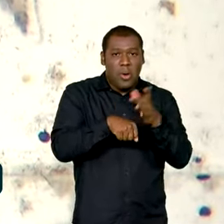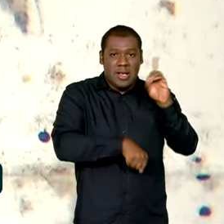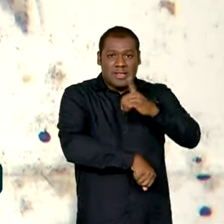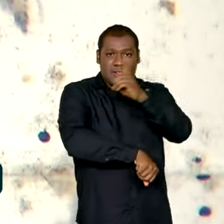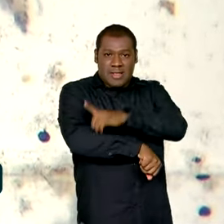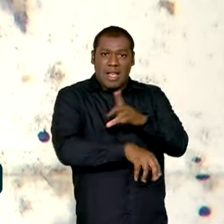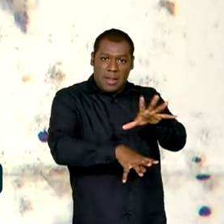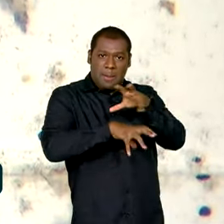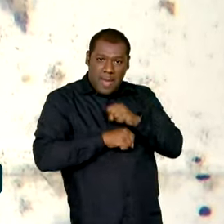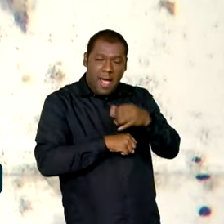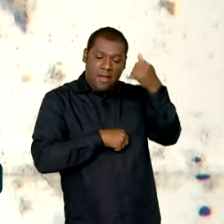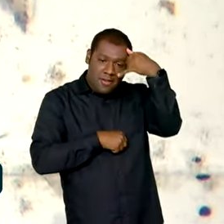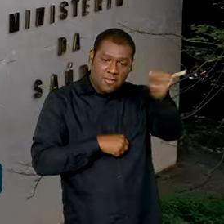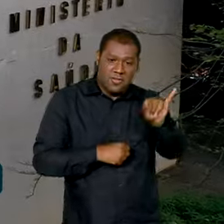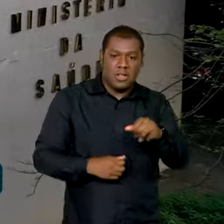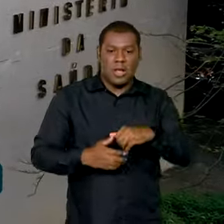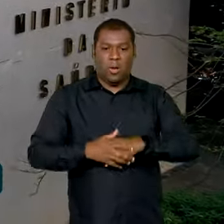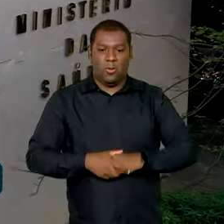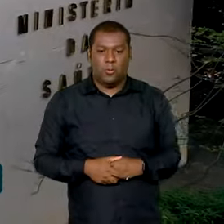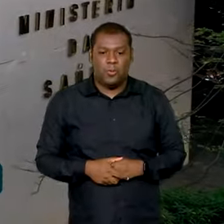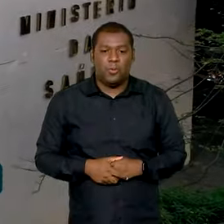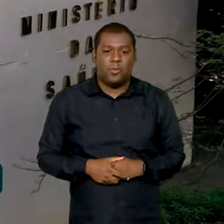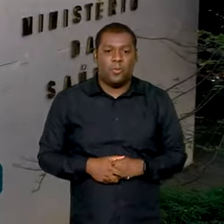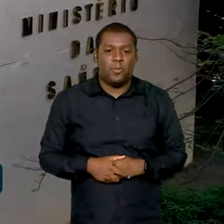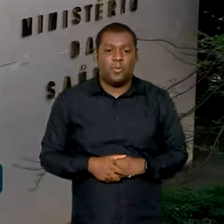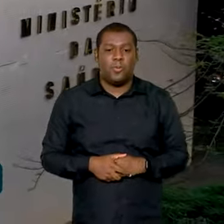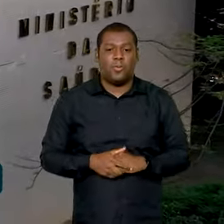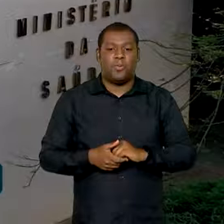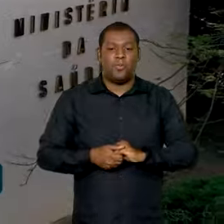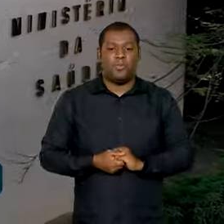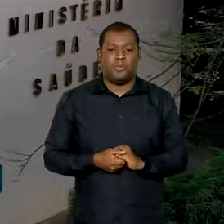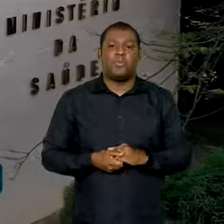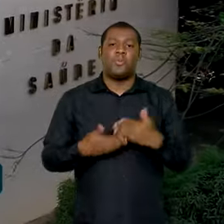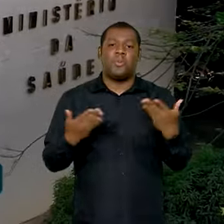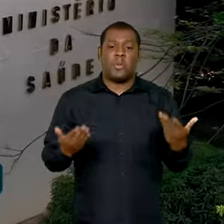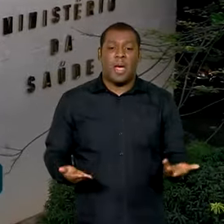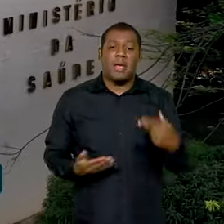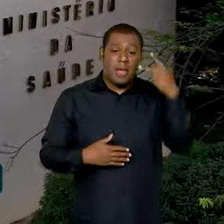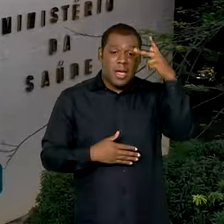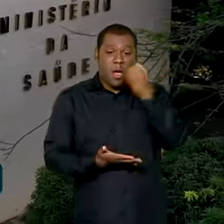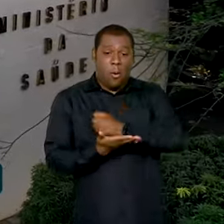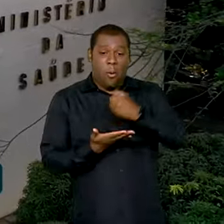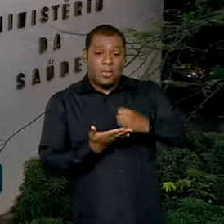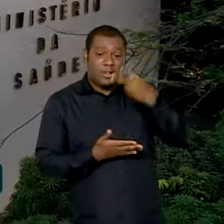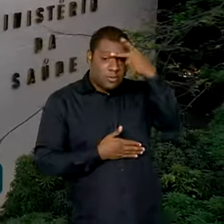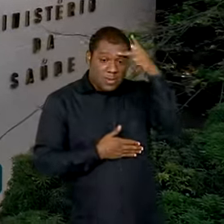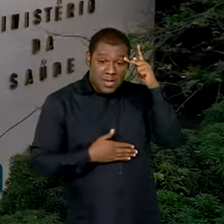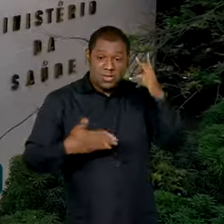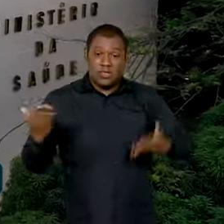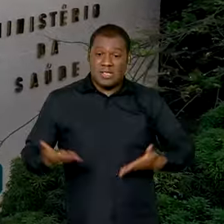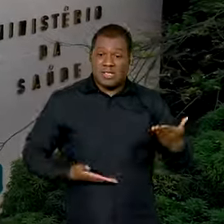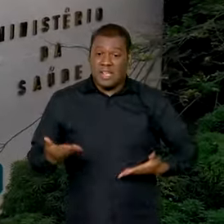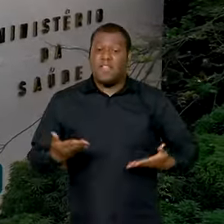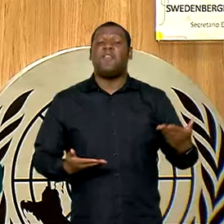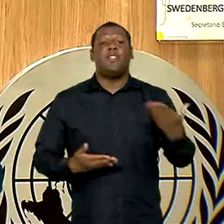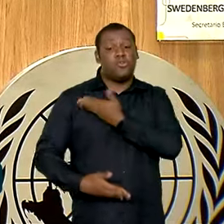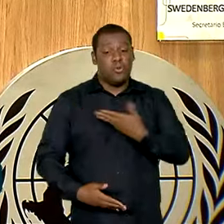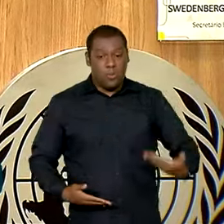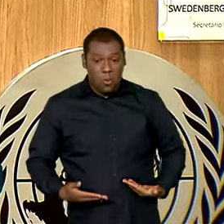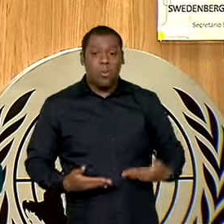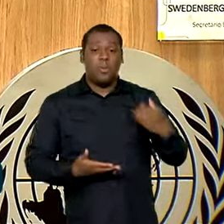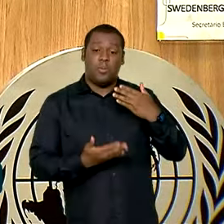de situação para monitorar a doença, em tempo real, ganhou mais servidores e equipamentos de tecnologia